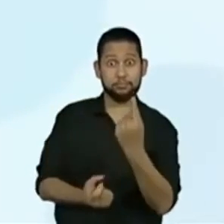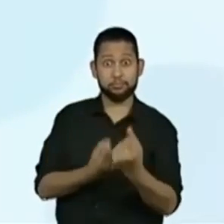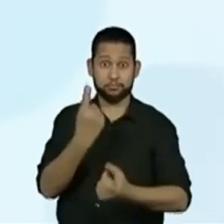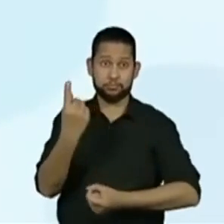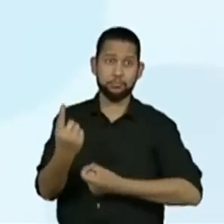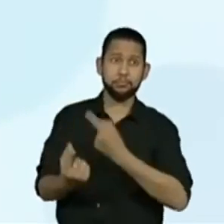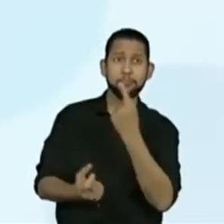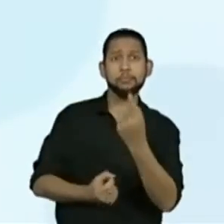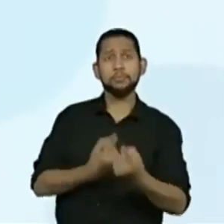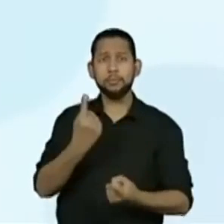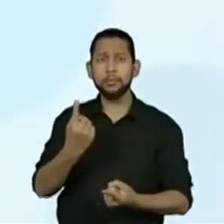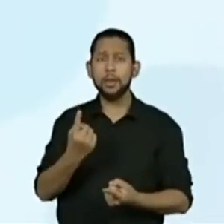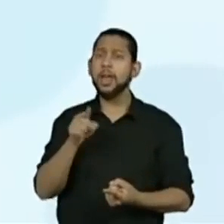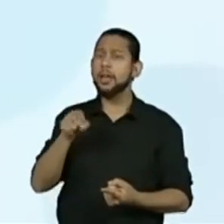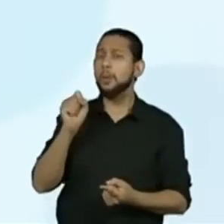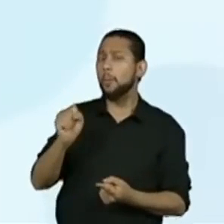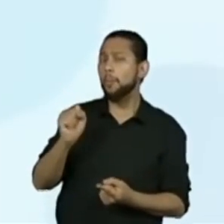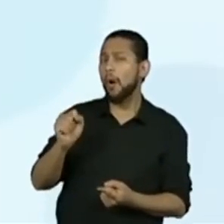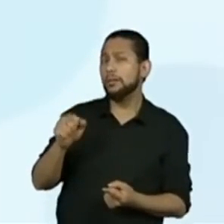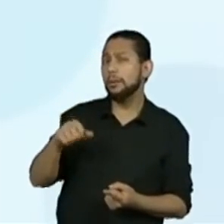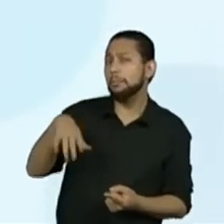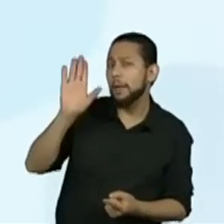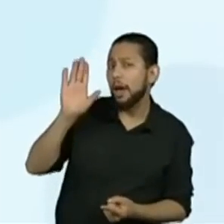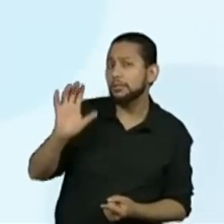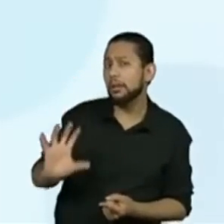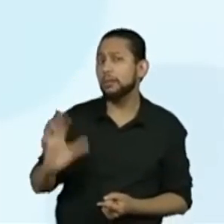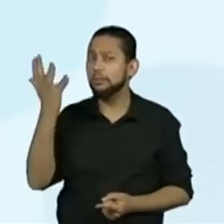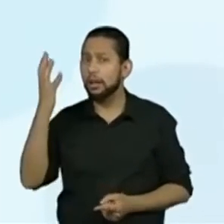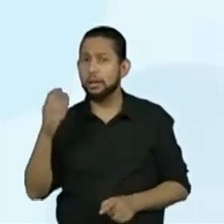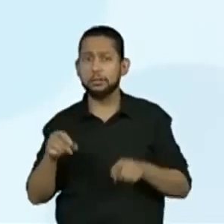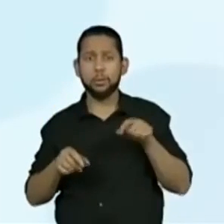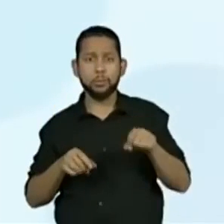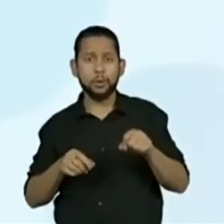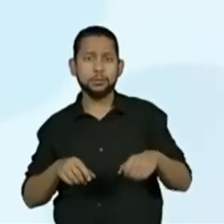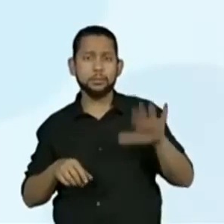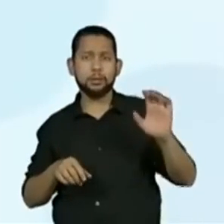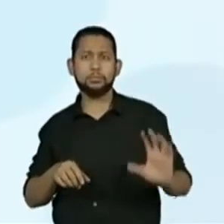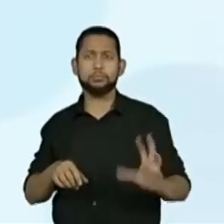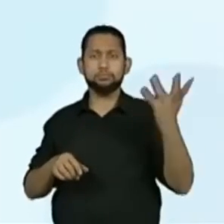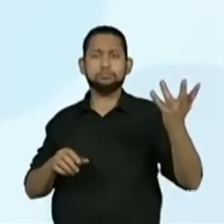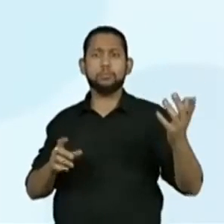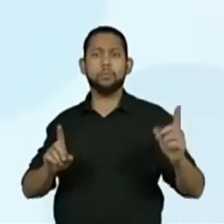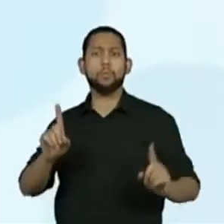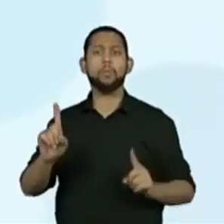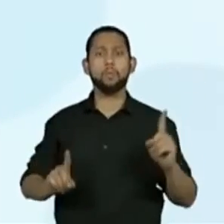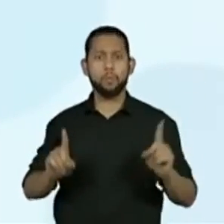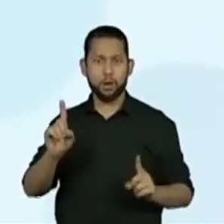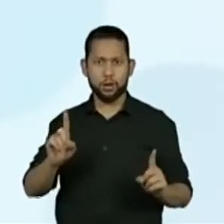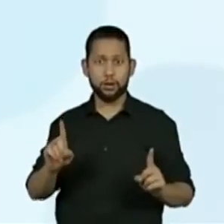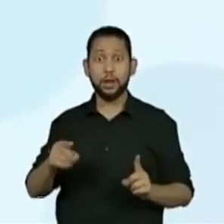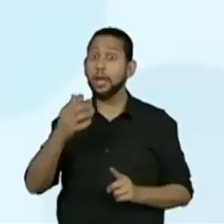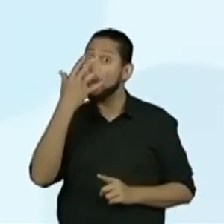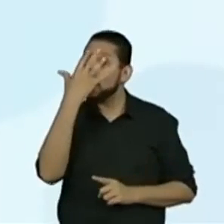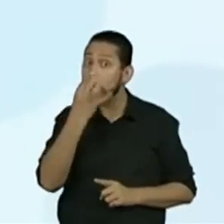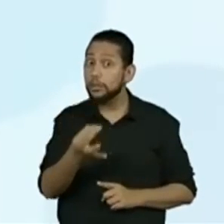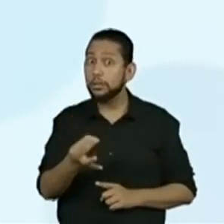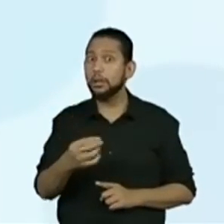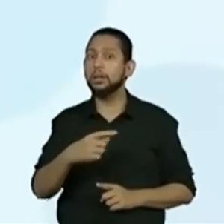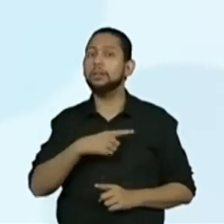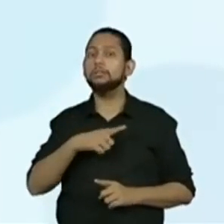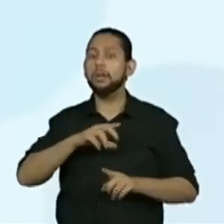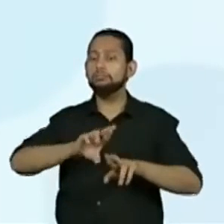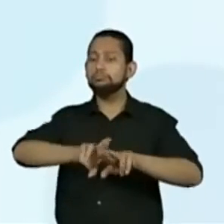aqueles que têm maior chance de ocorrência. Reconhecendo características de resultados